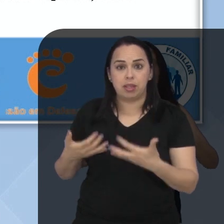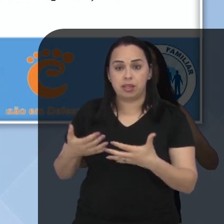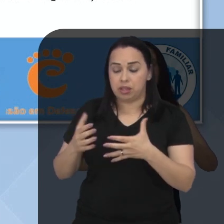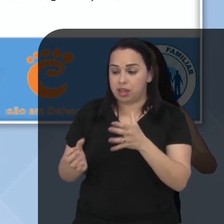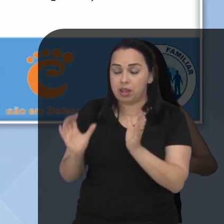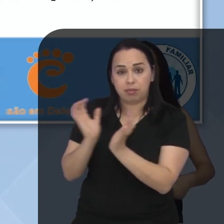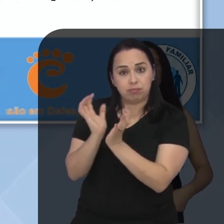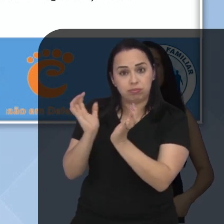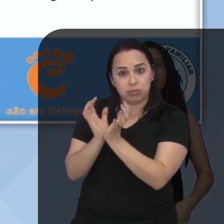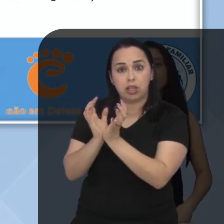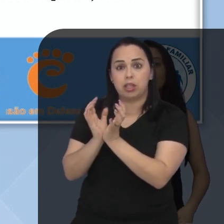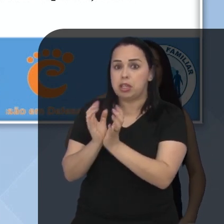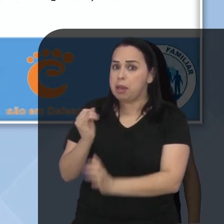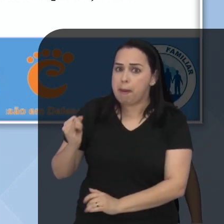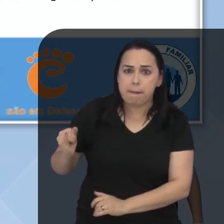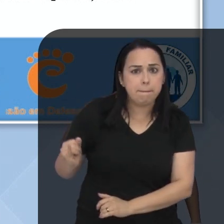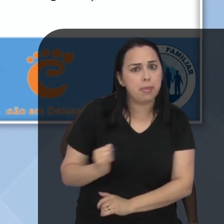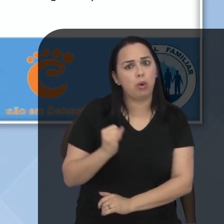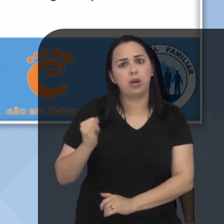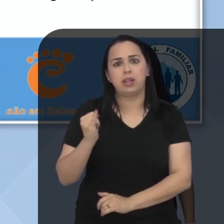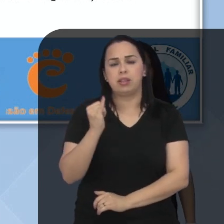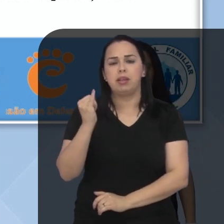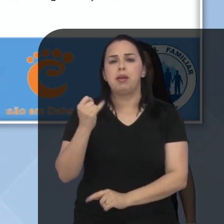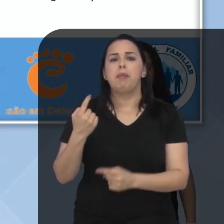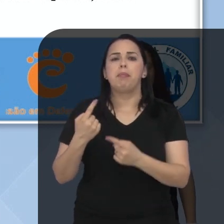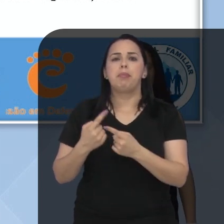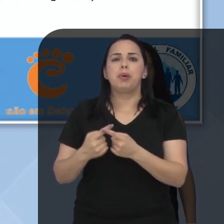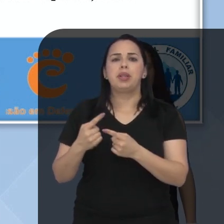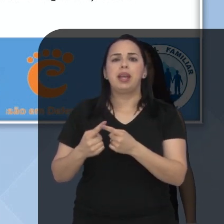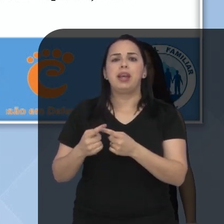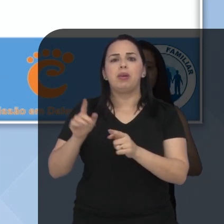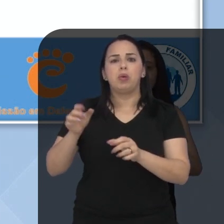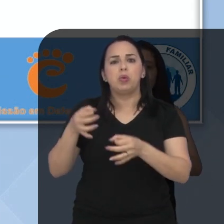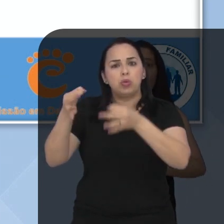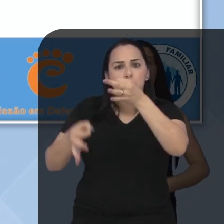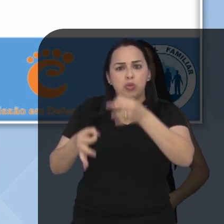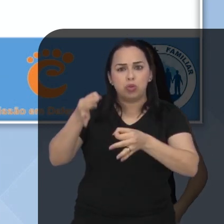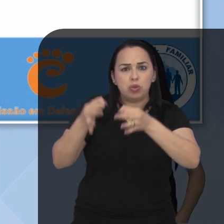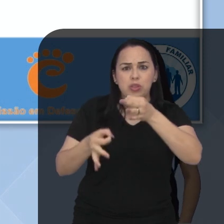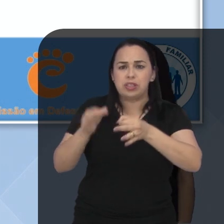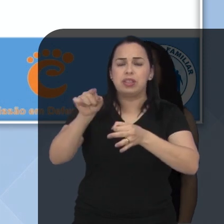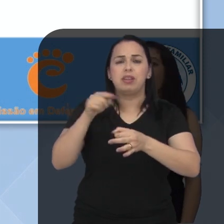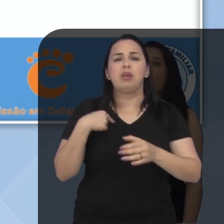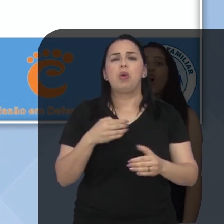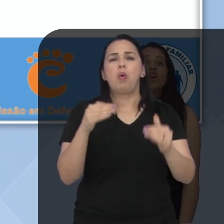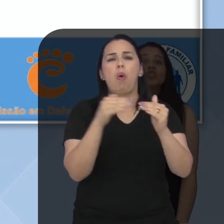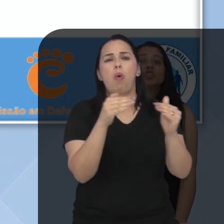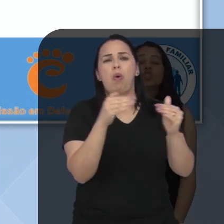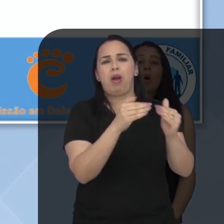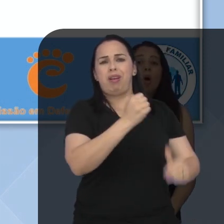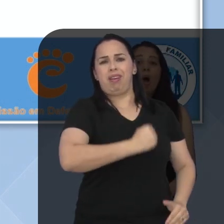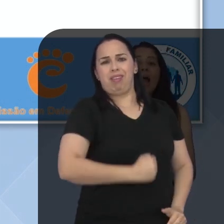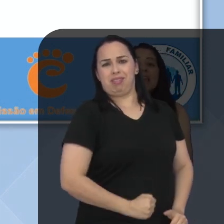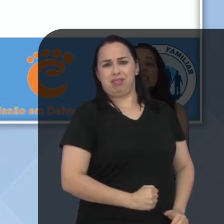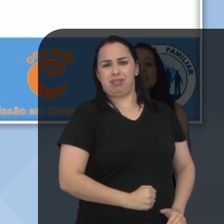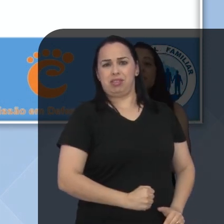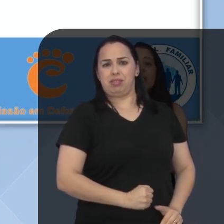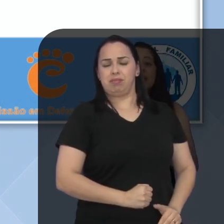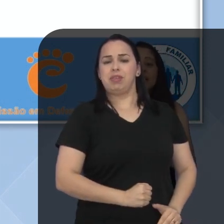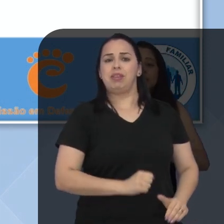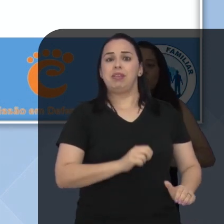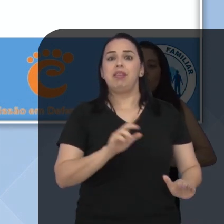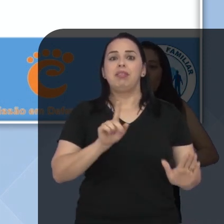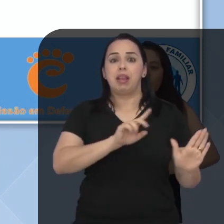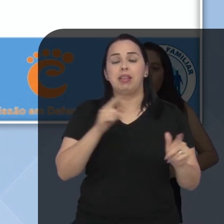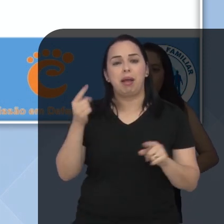Juvenil a criação da frente parlamentar foi necessária por conta de decisões judiciais favoráveis